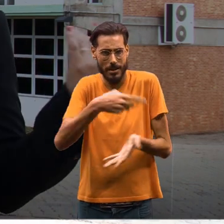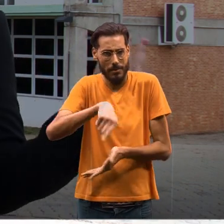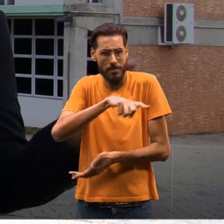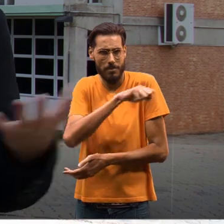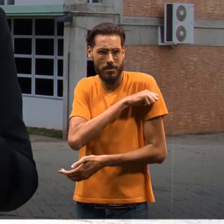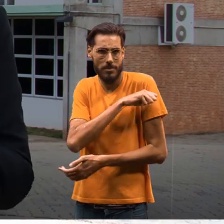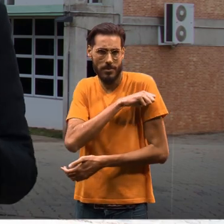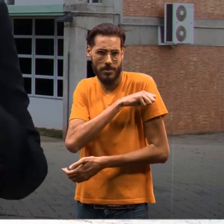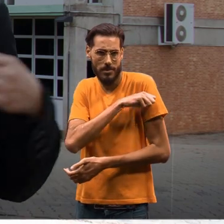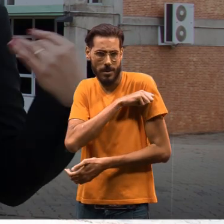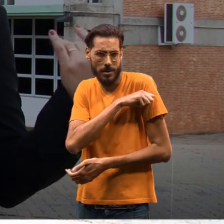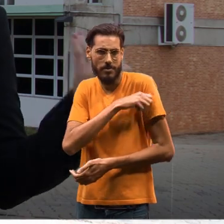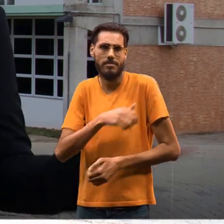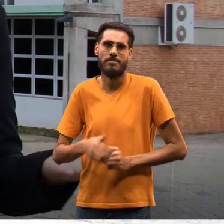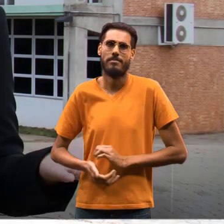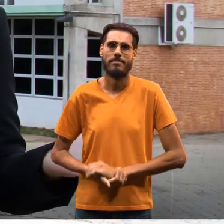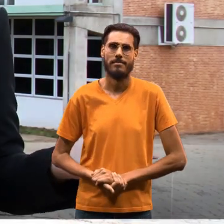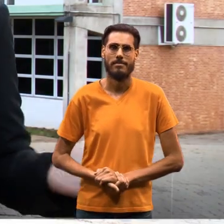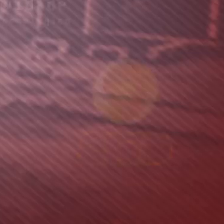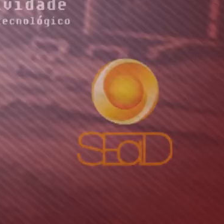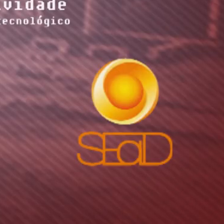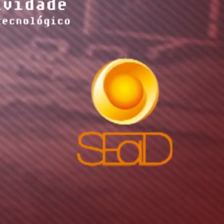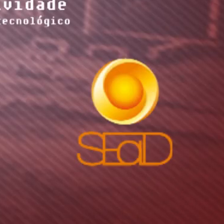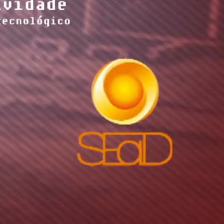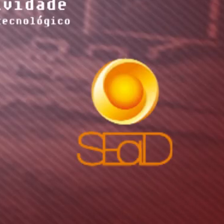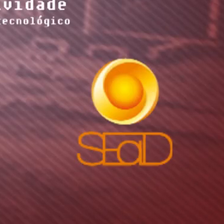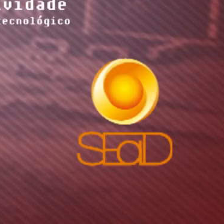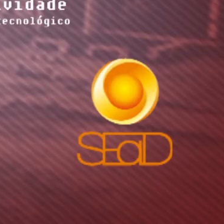dar um conteúdo bem amplo.